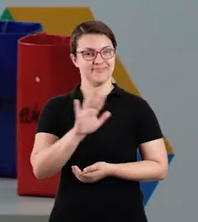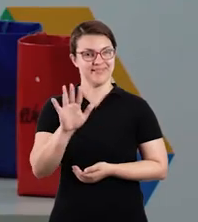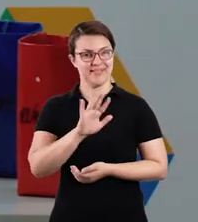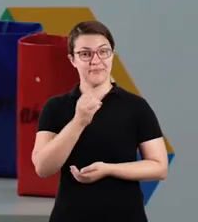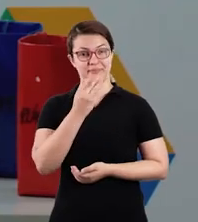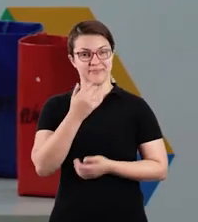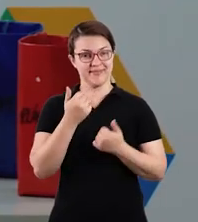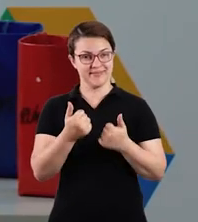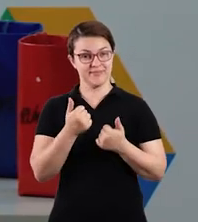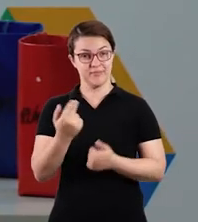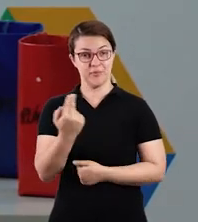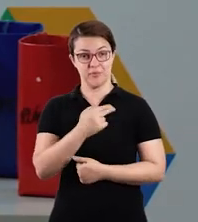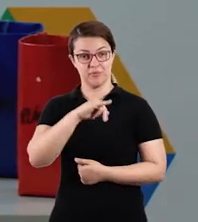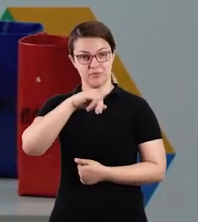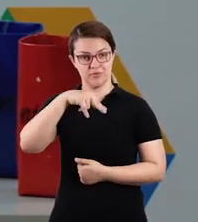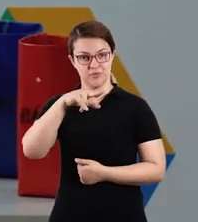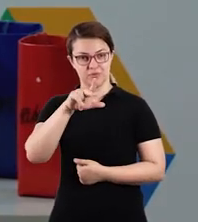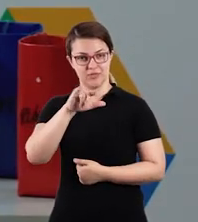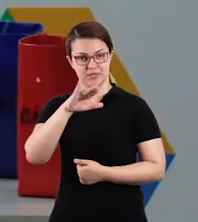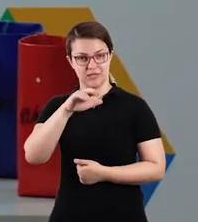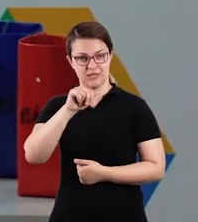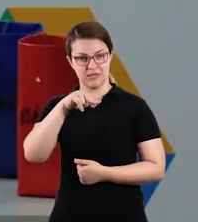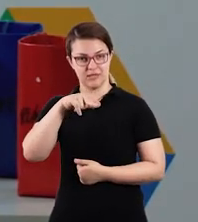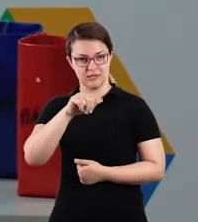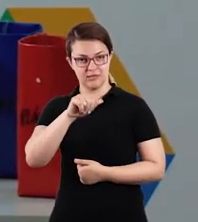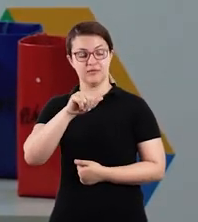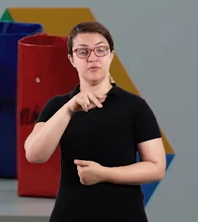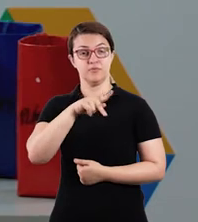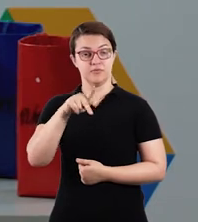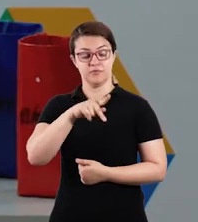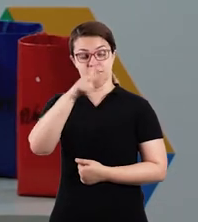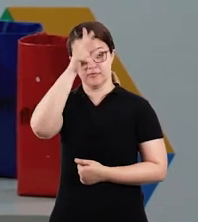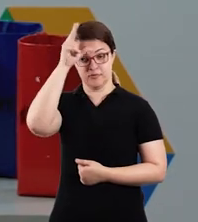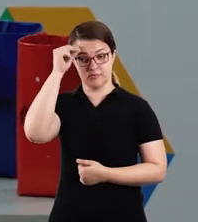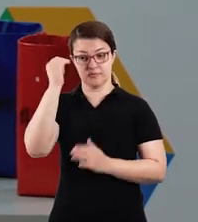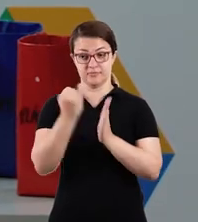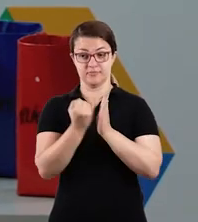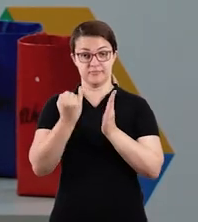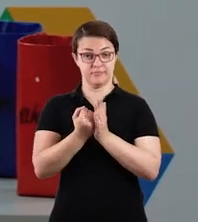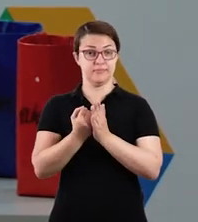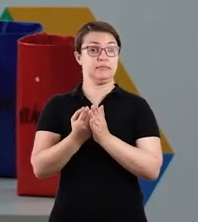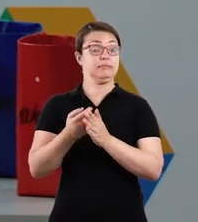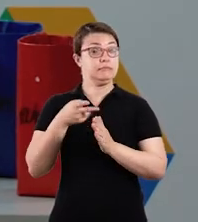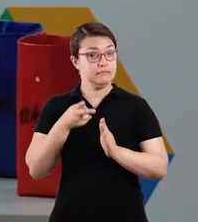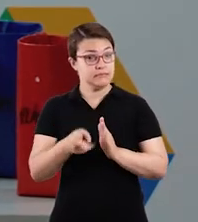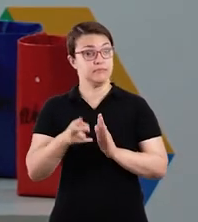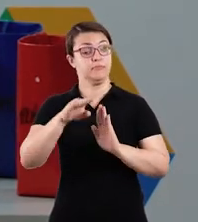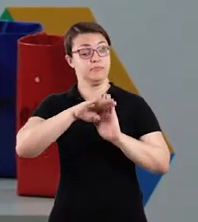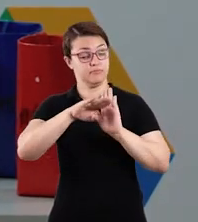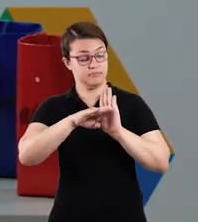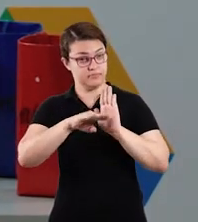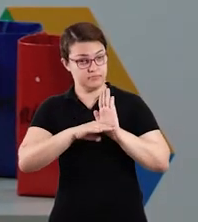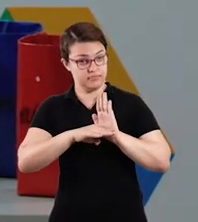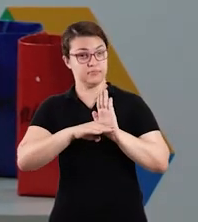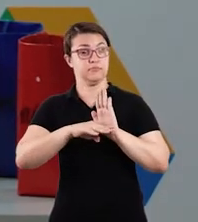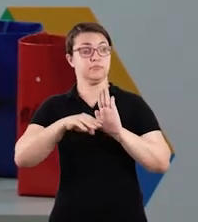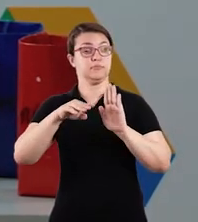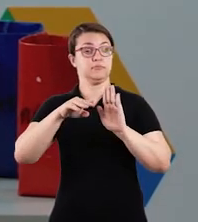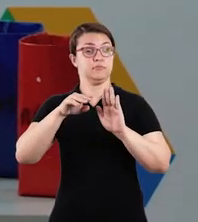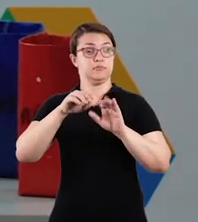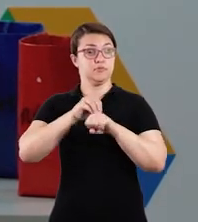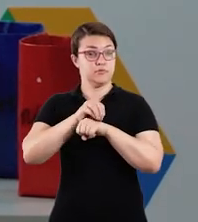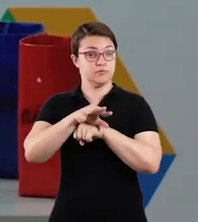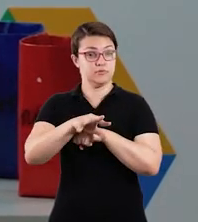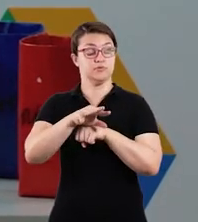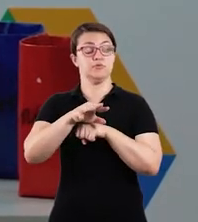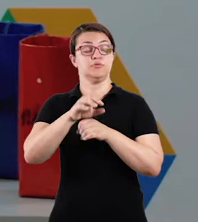Olá, tudo bem? Sou professora Juliana do município de Itapevi, como sempre trazendo uma rotina de sugestões de atividades